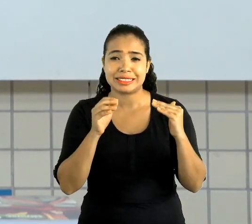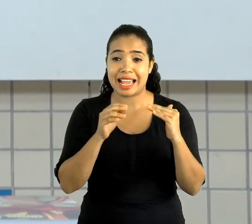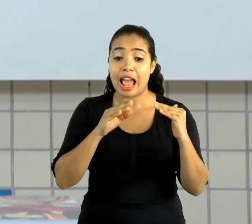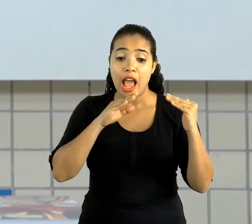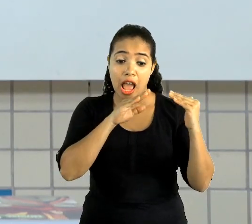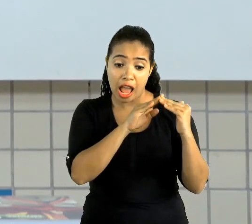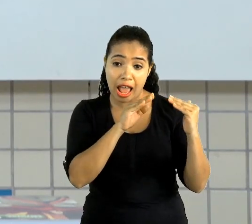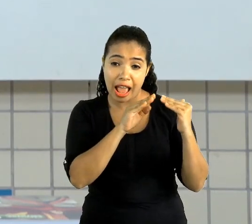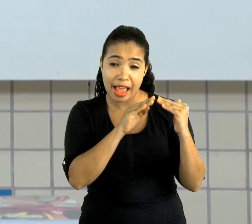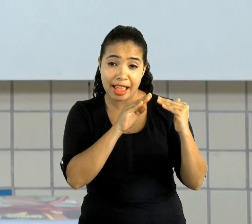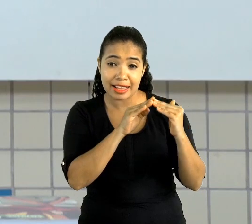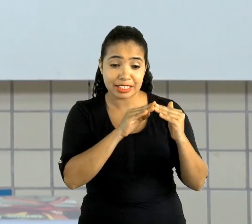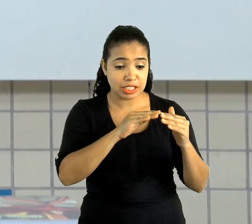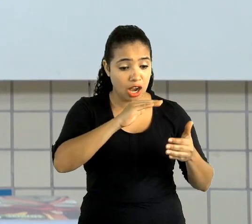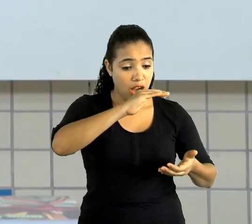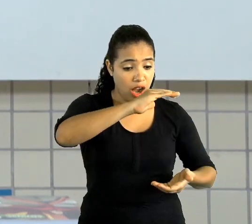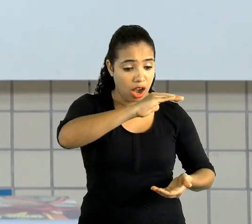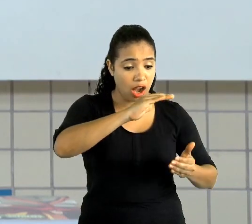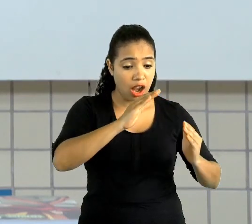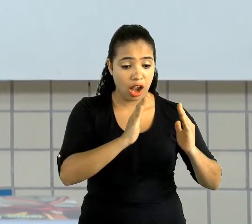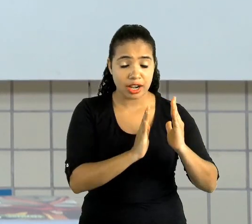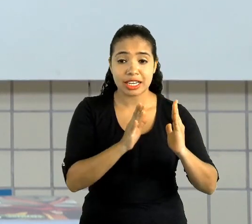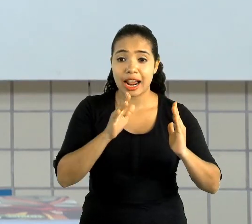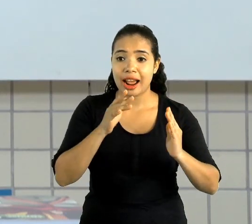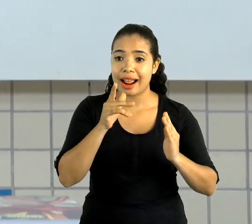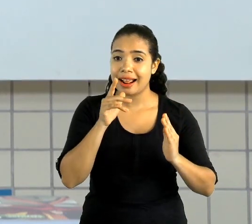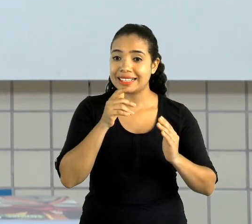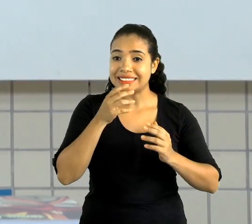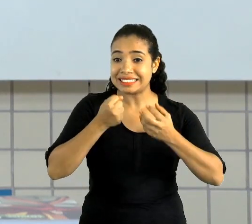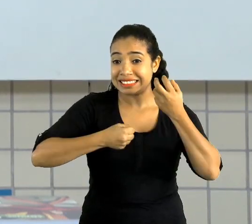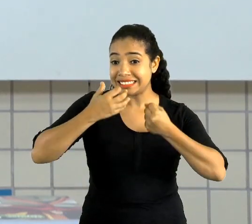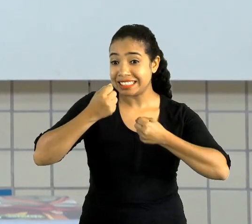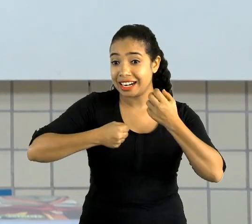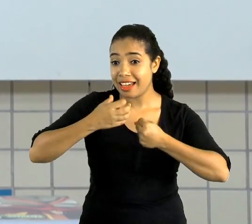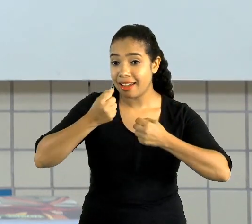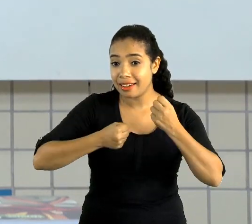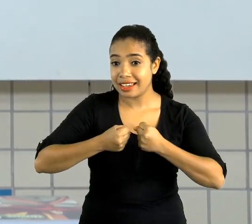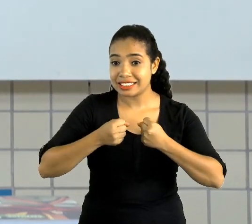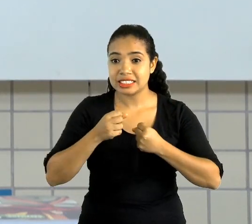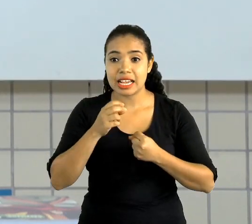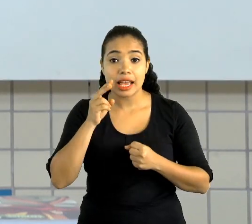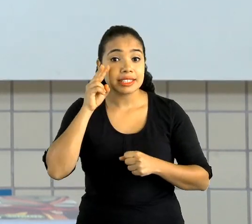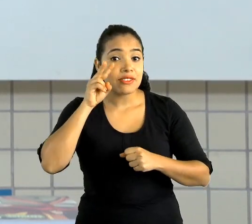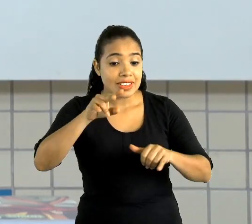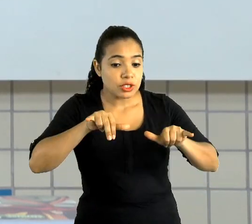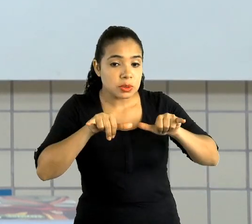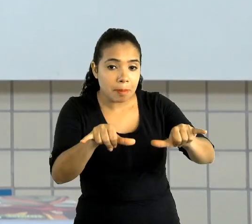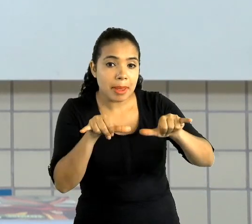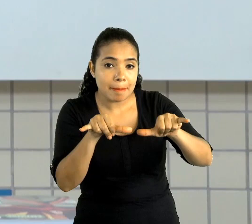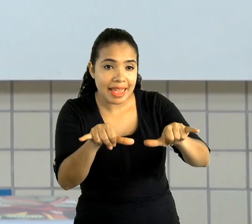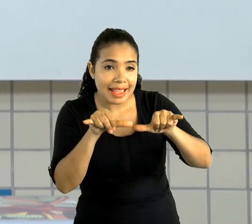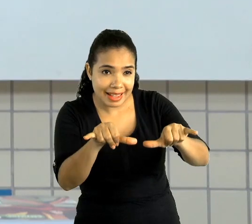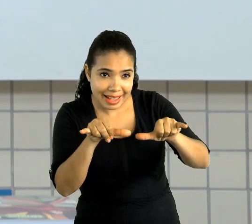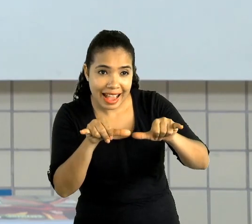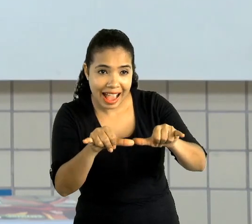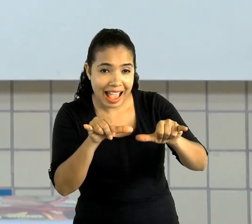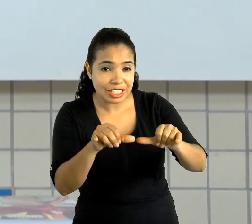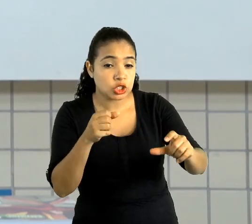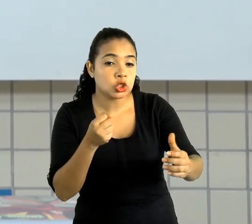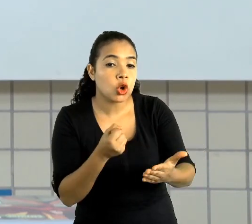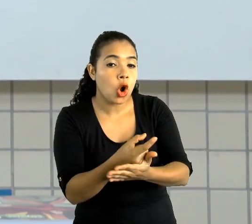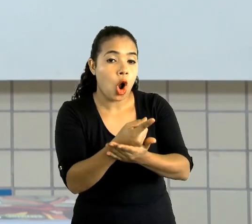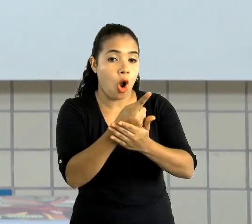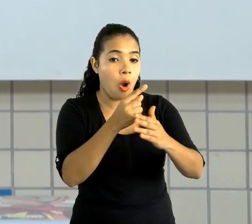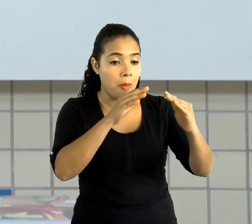de caixinha de leite. Isso mesmo, de caixinha de leite, aquela que a mamãe compra lá no supermercado. Vamos